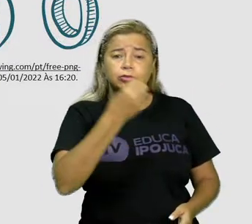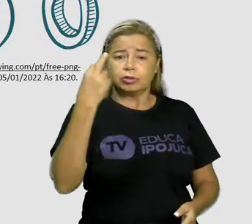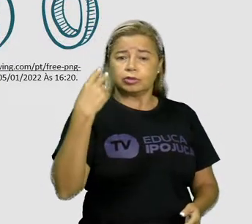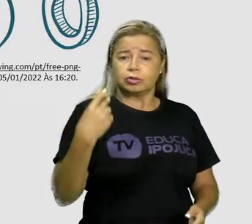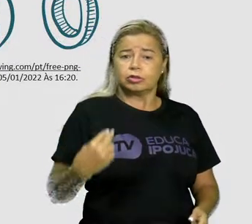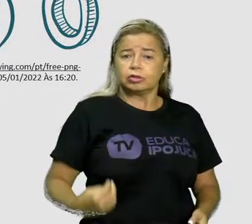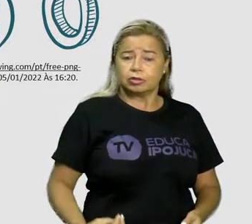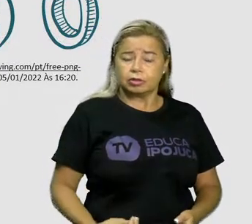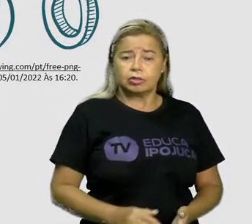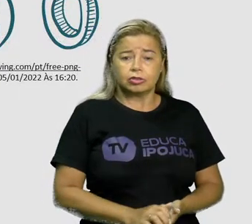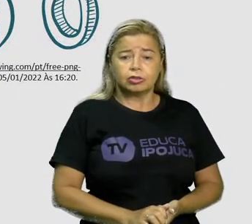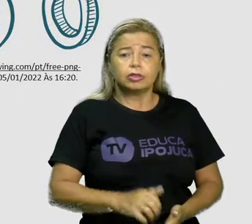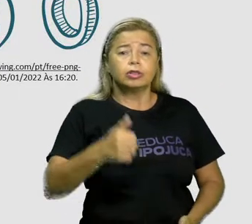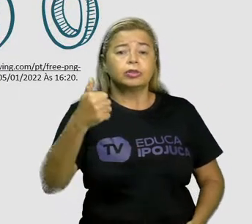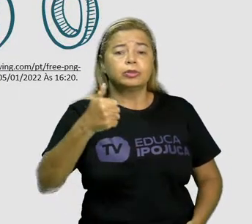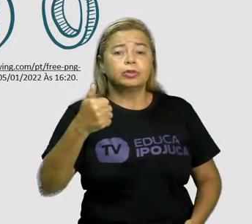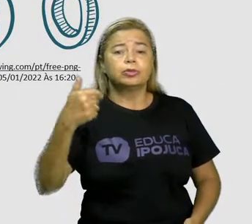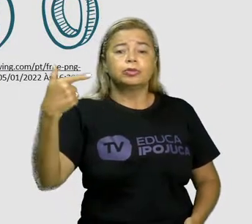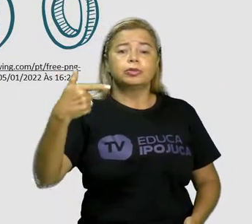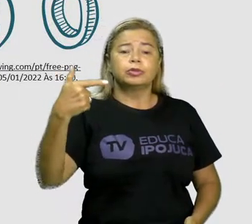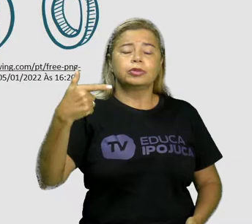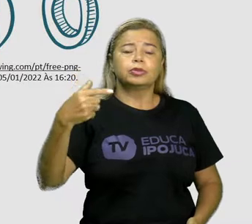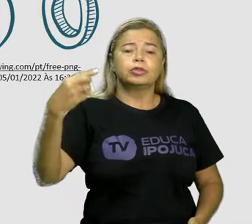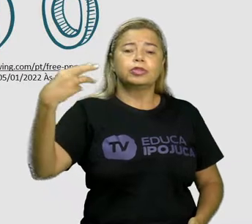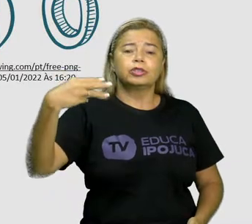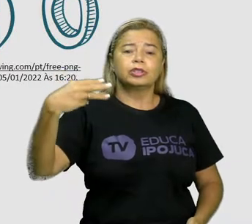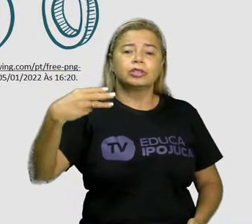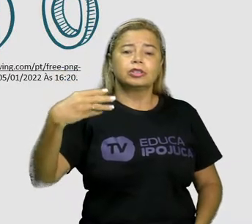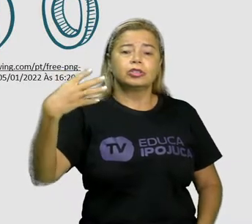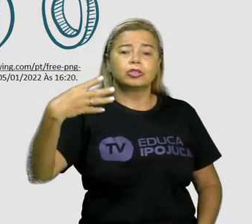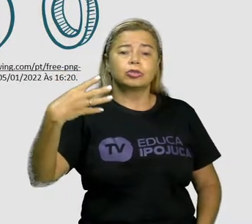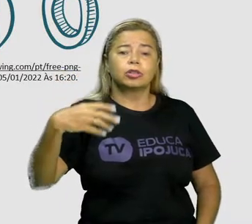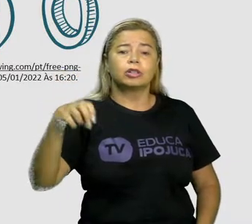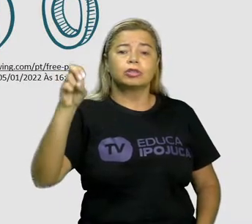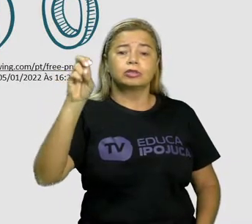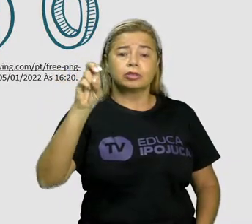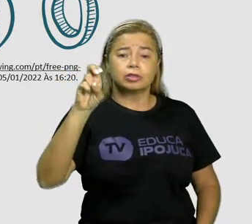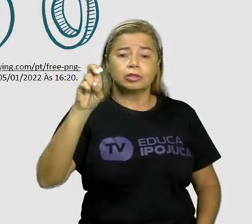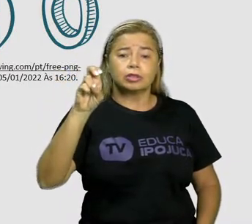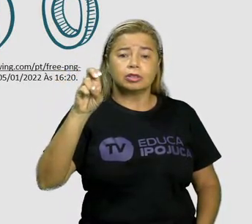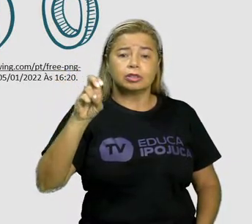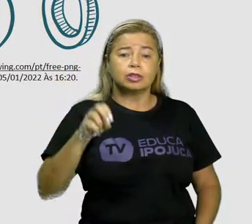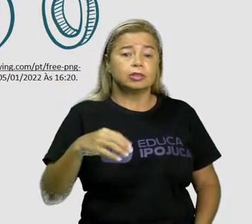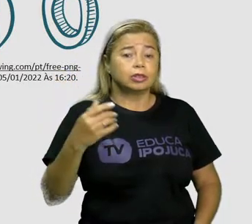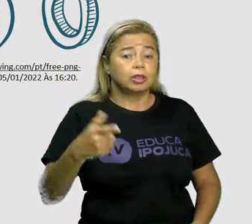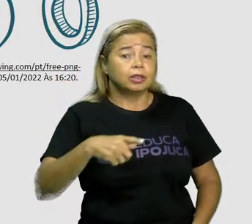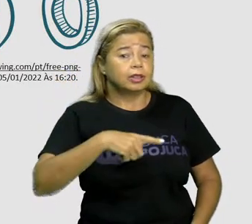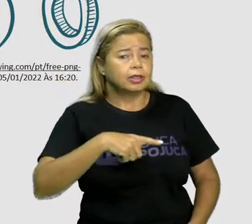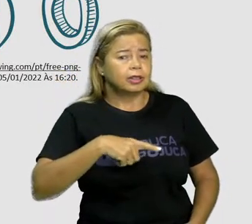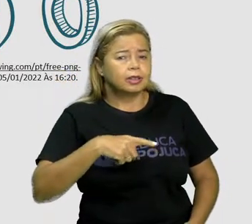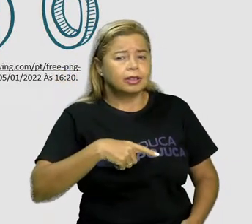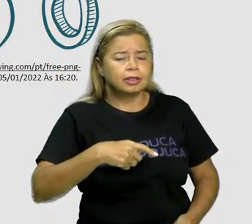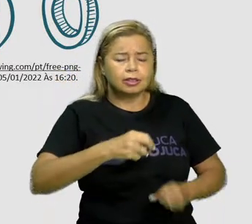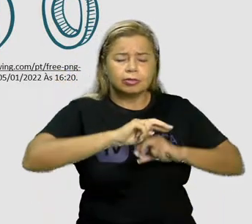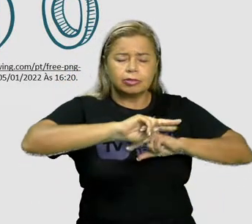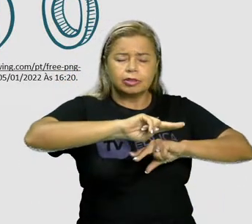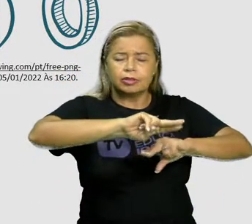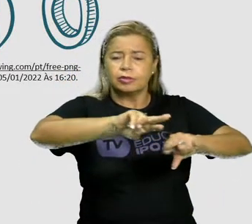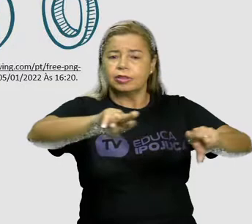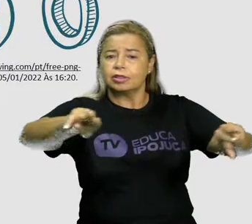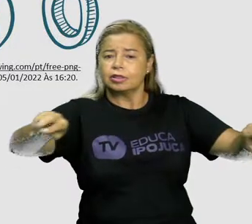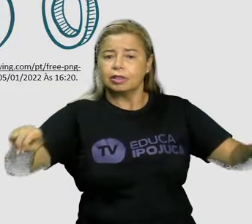três, quatro, cinco e temos muito mais. Dez,